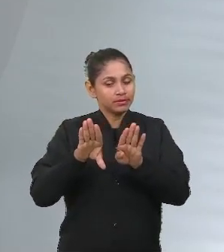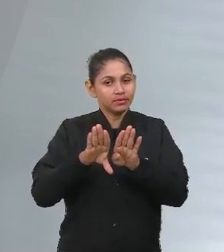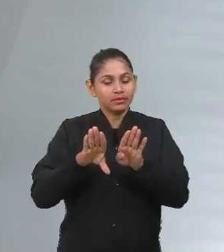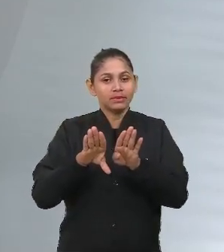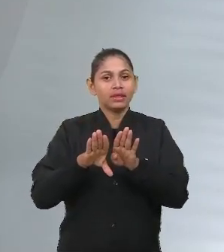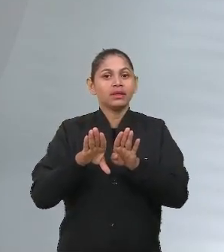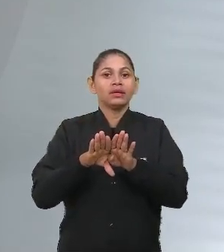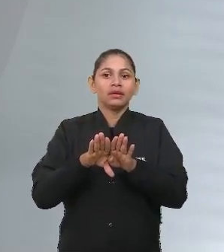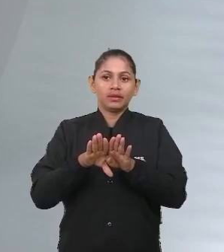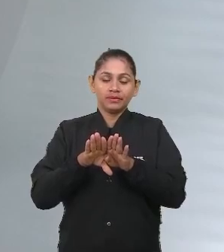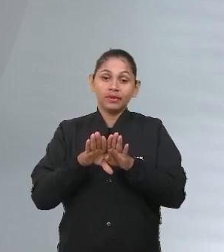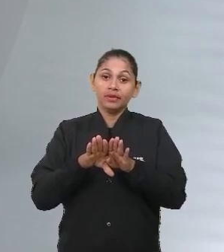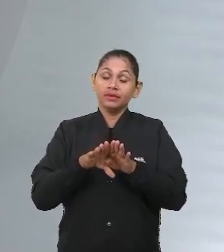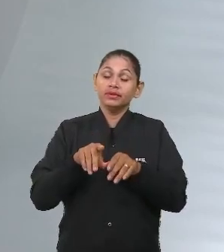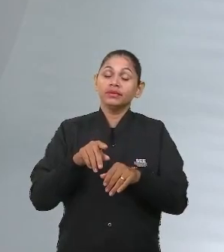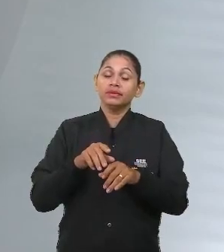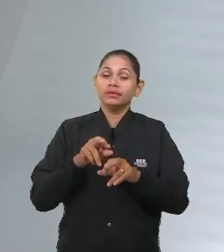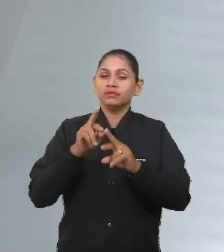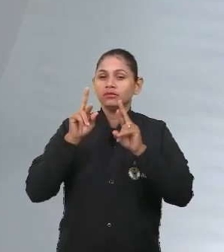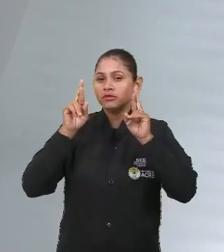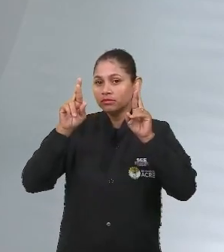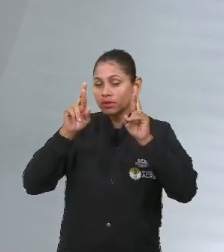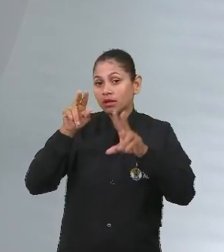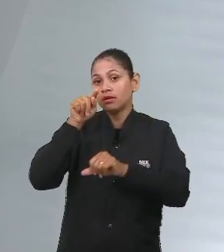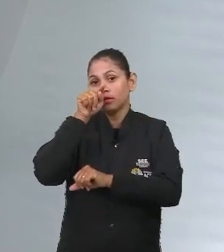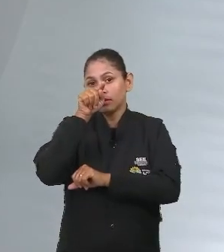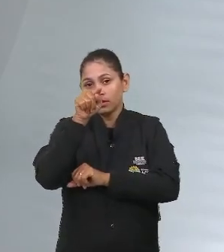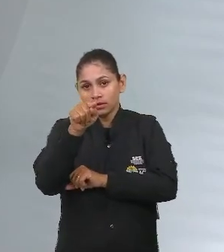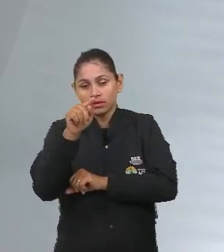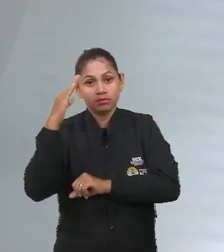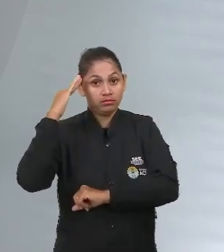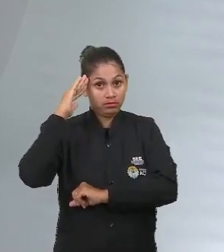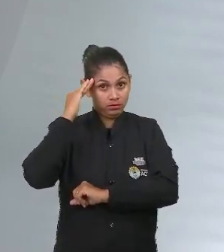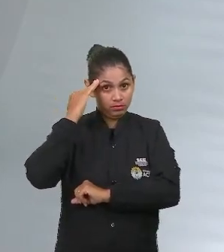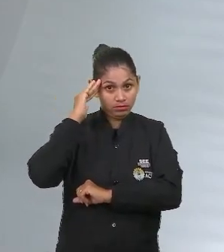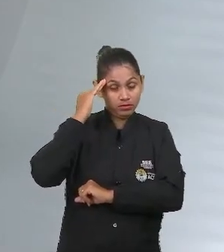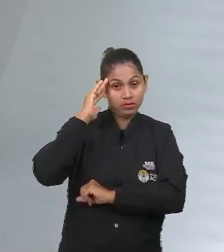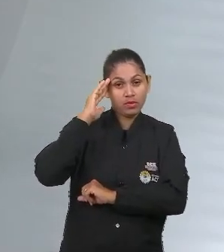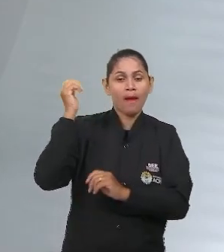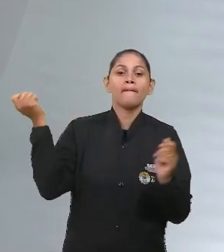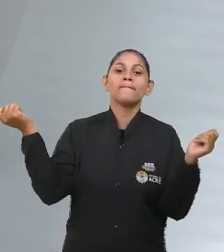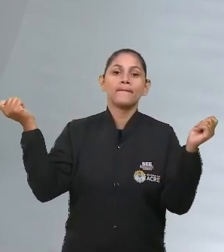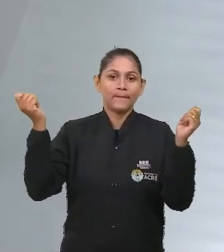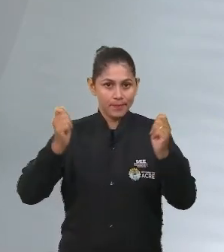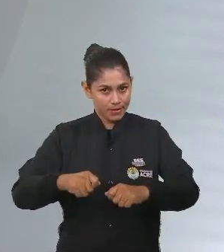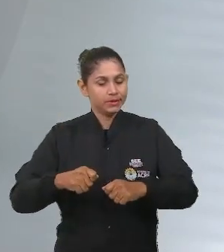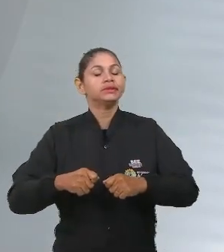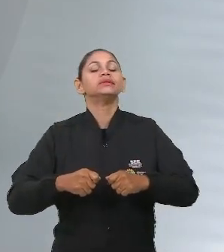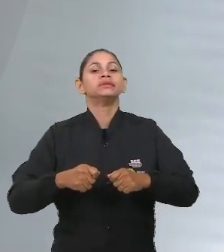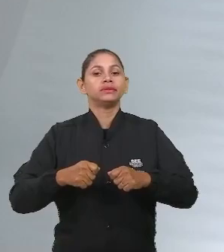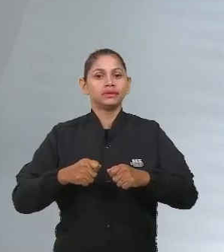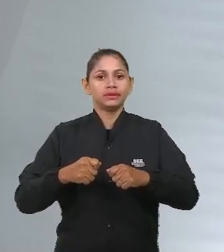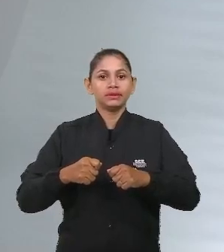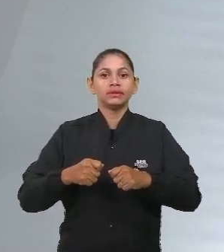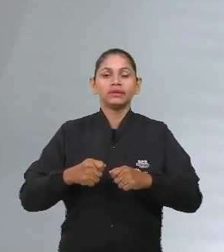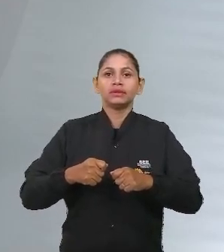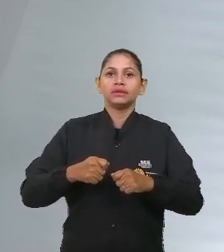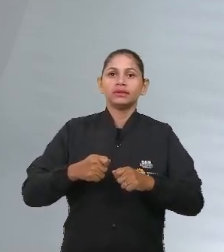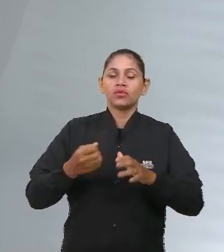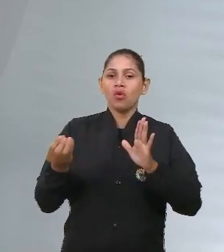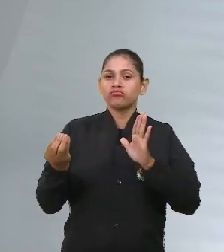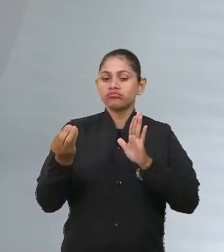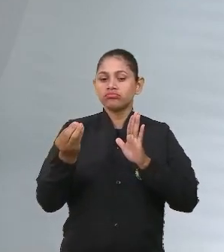assistido mas espero que você tenha compreendido que é possível citar filmes que você